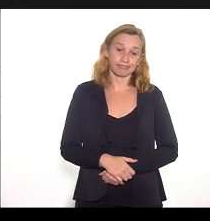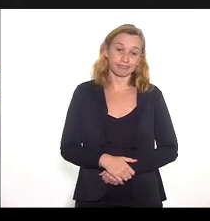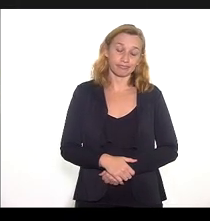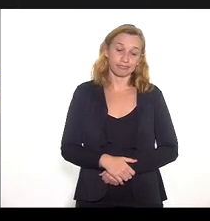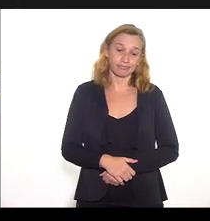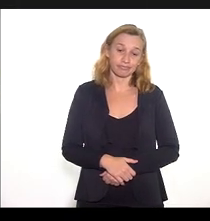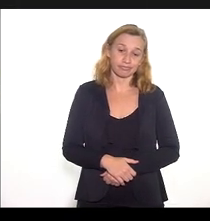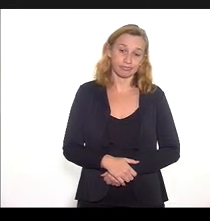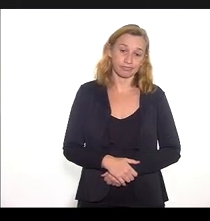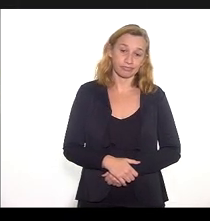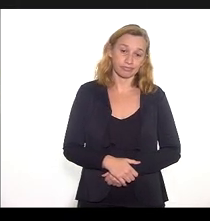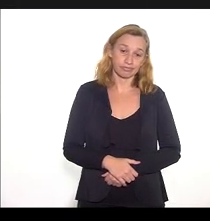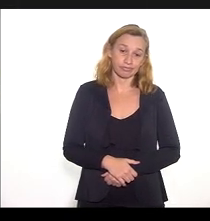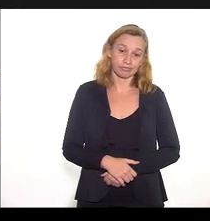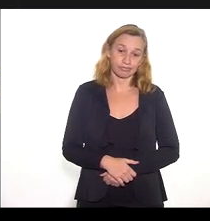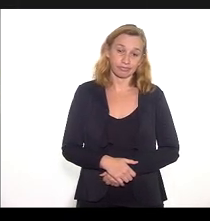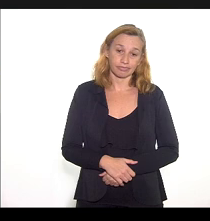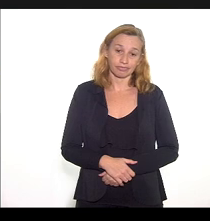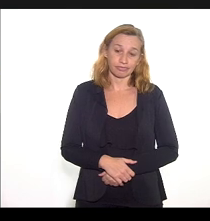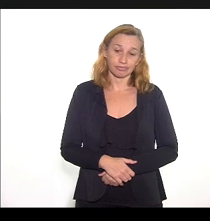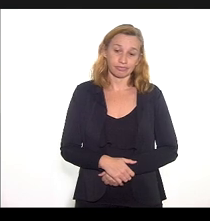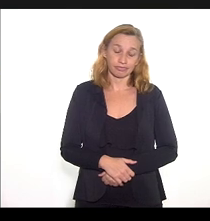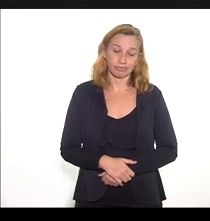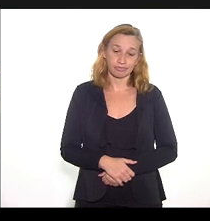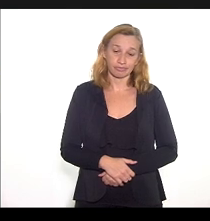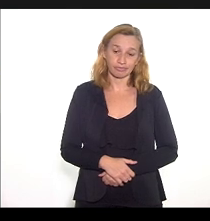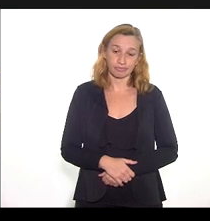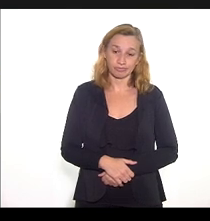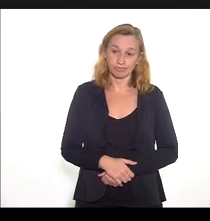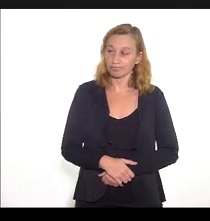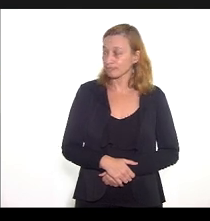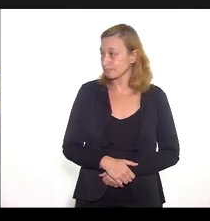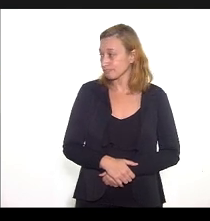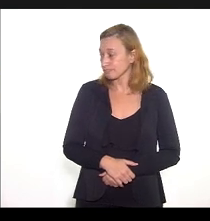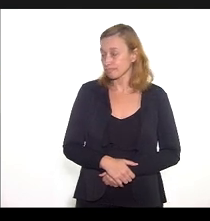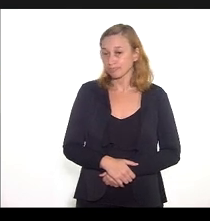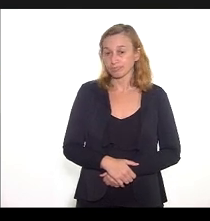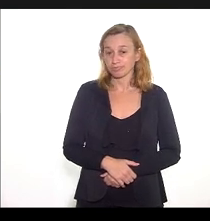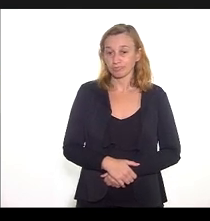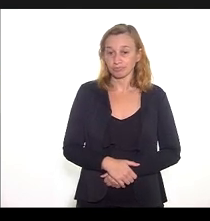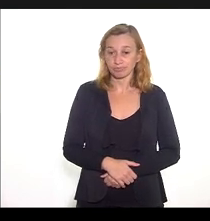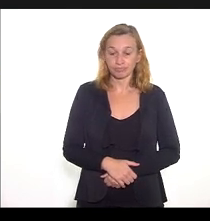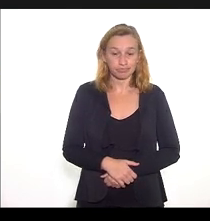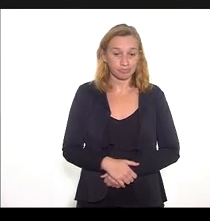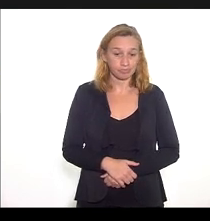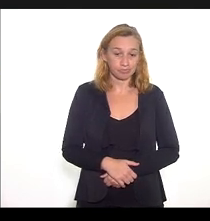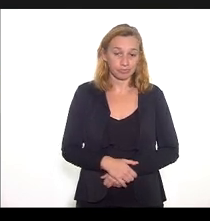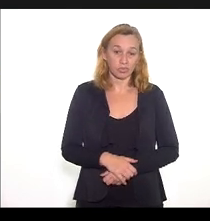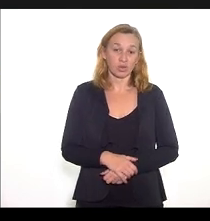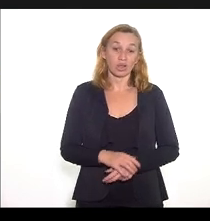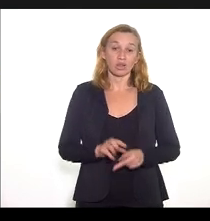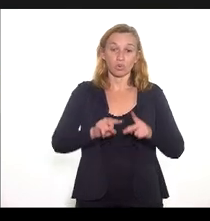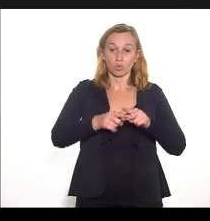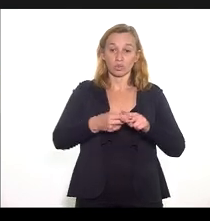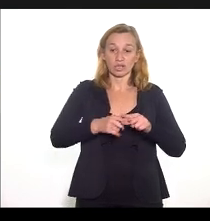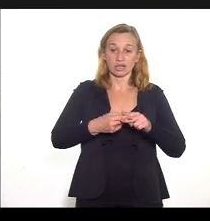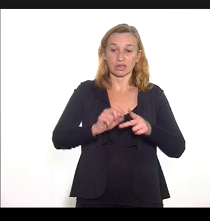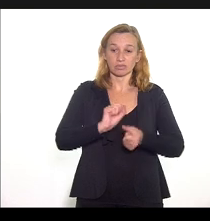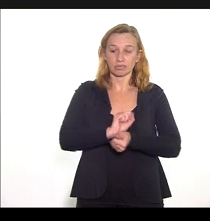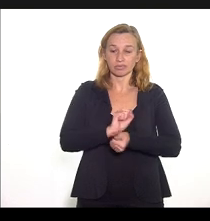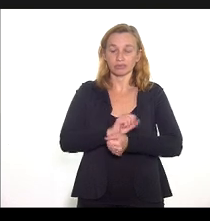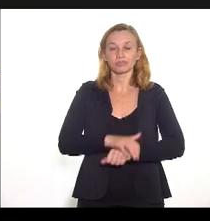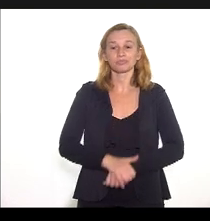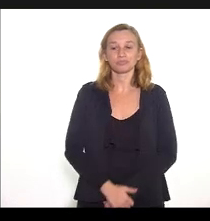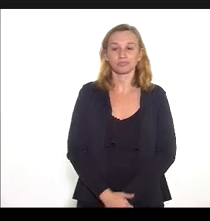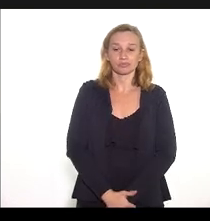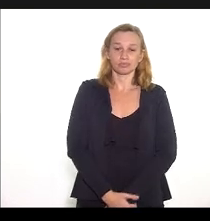Eu tenho que botar de novo. É aí. Eu tenho que botar de novo. Será que... Deus, se não vai aguentar, você tem que ser de